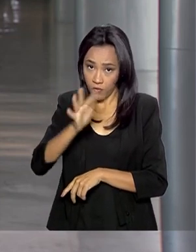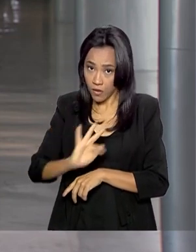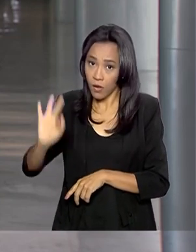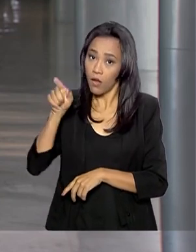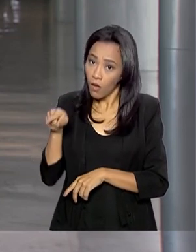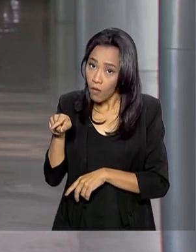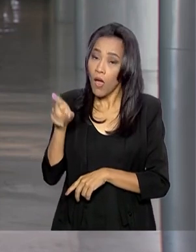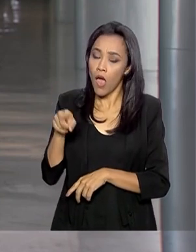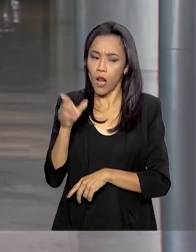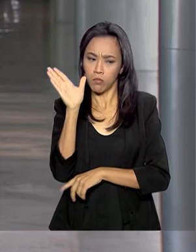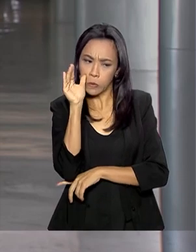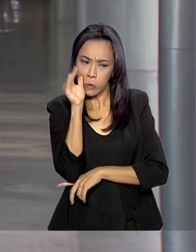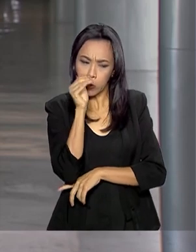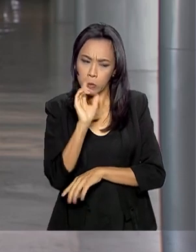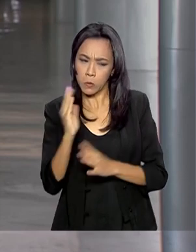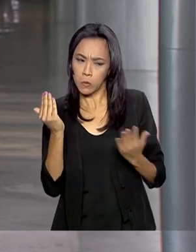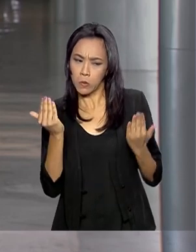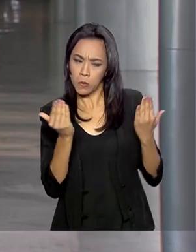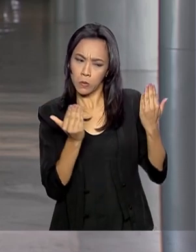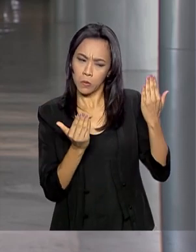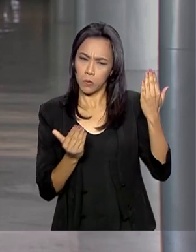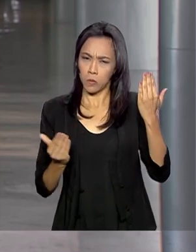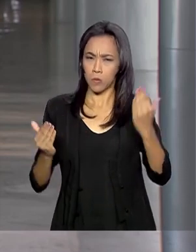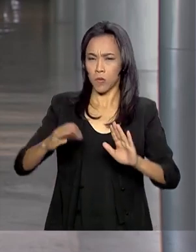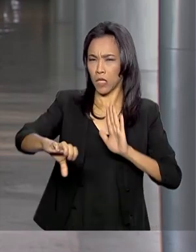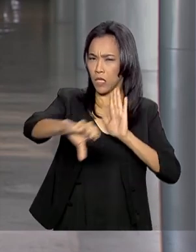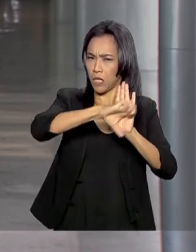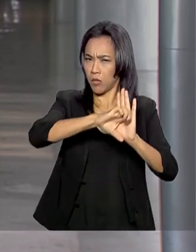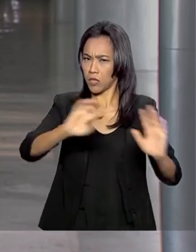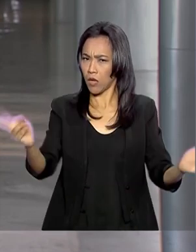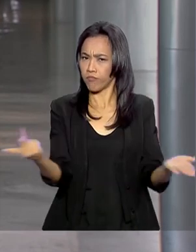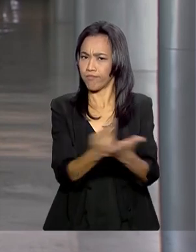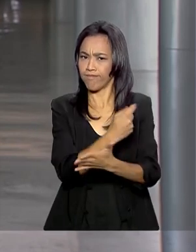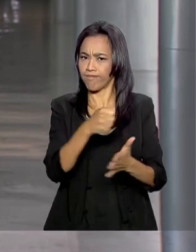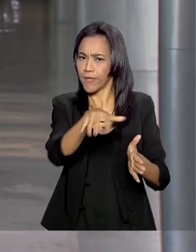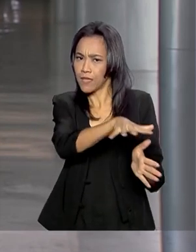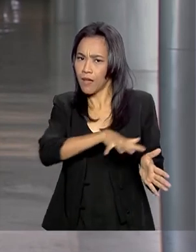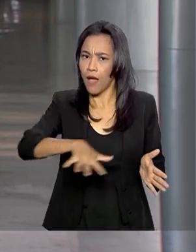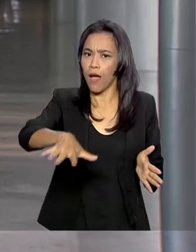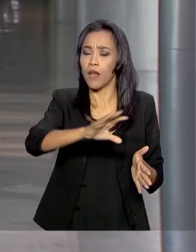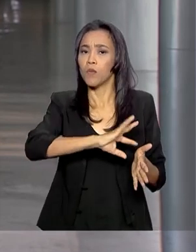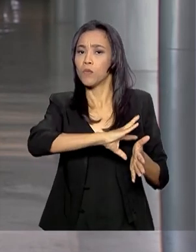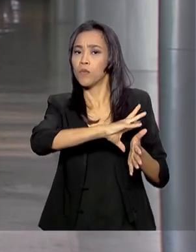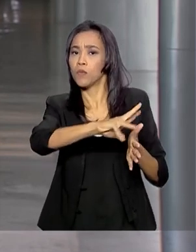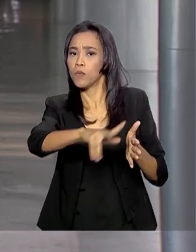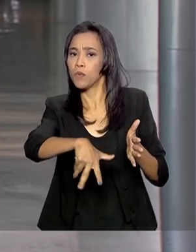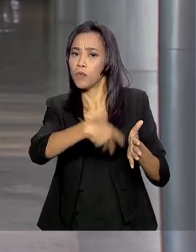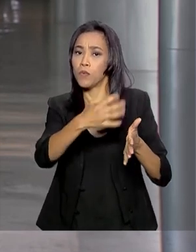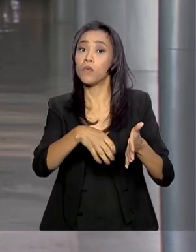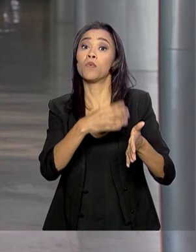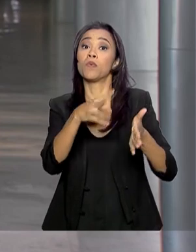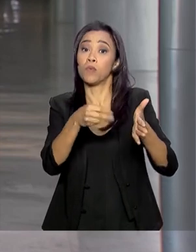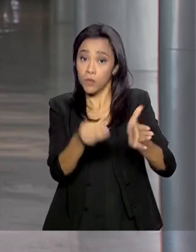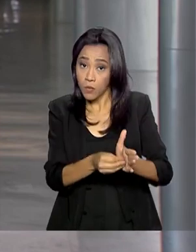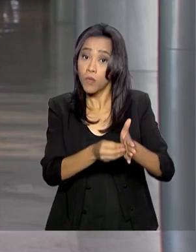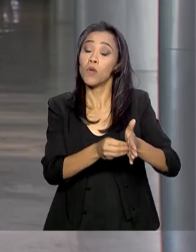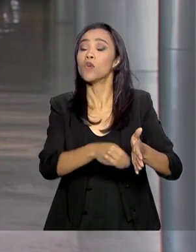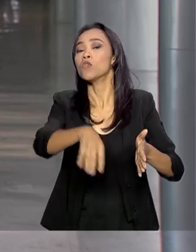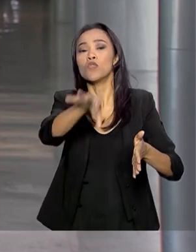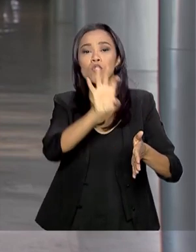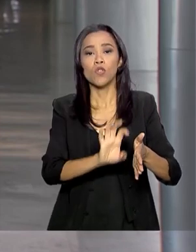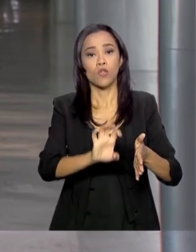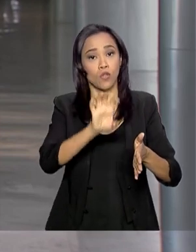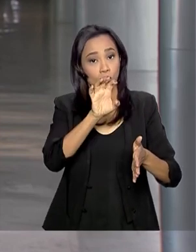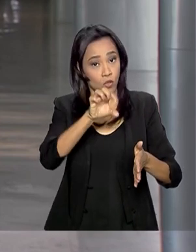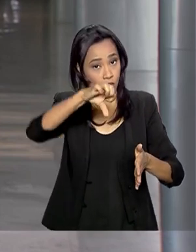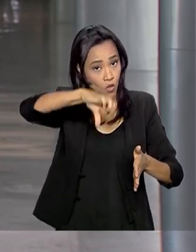suspeita dessas ações criminosas na região. Os nove estados que compõem a Amazônia Legal já